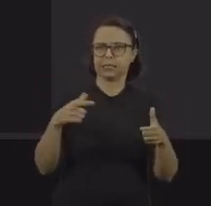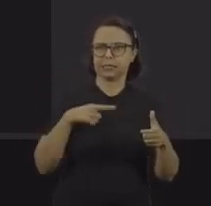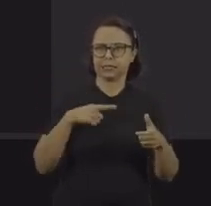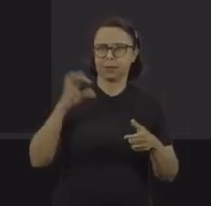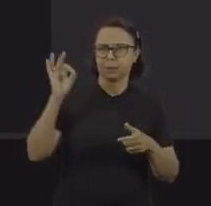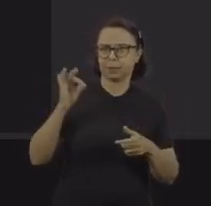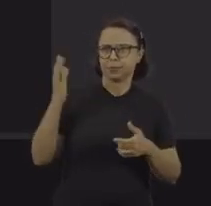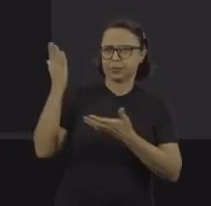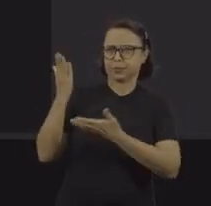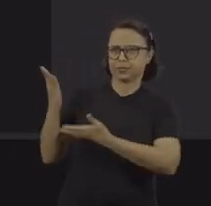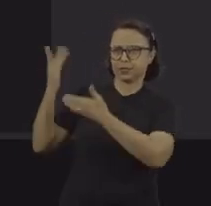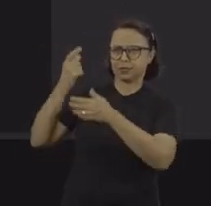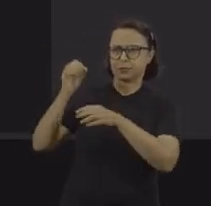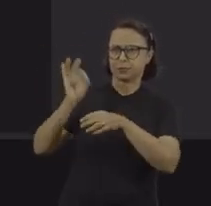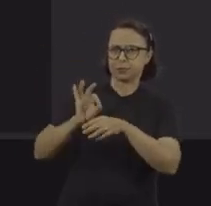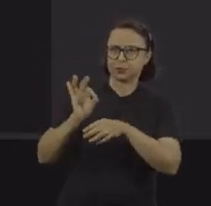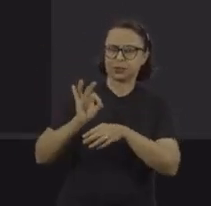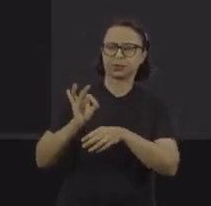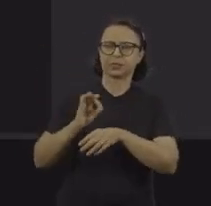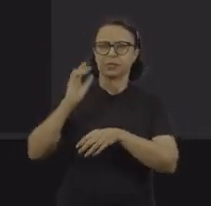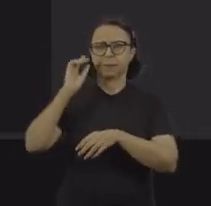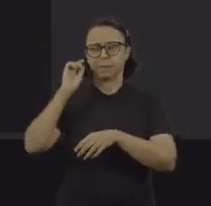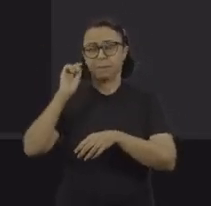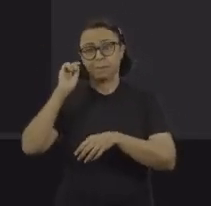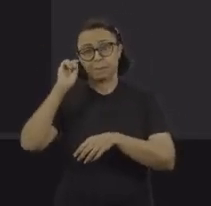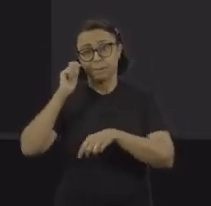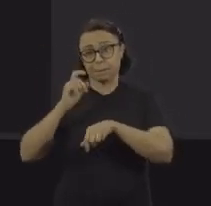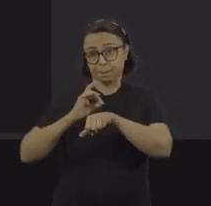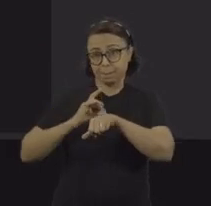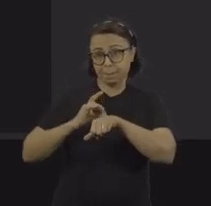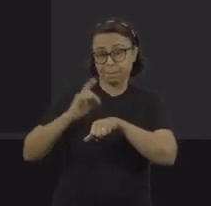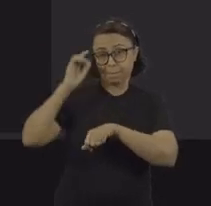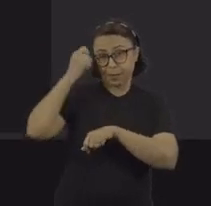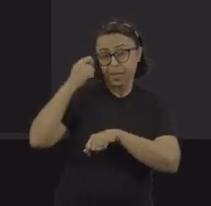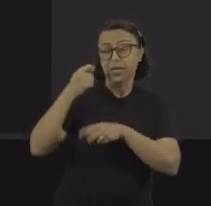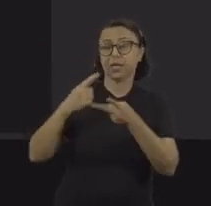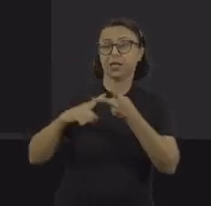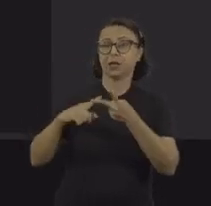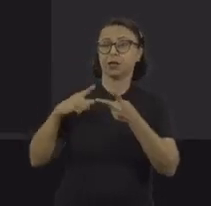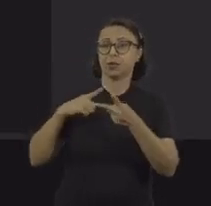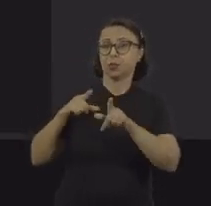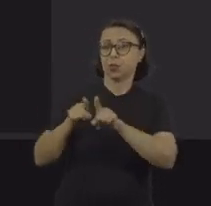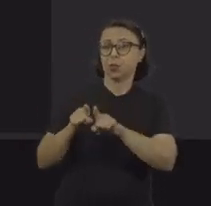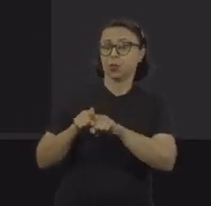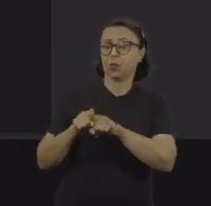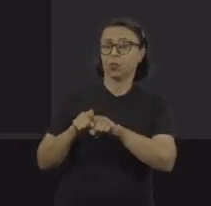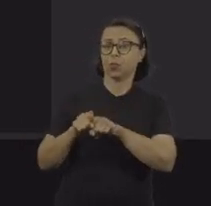negras, 42% pardas, 11% pretas, tem uma... a também